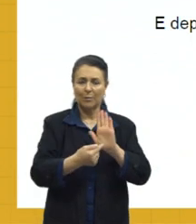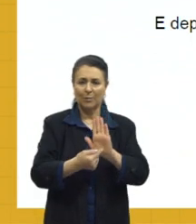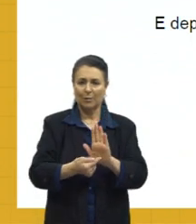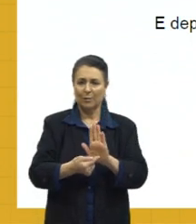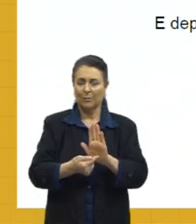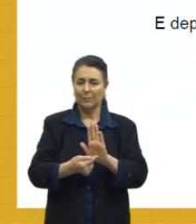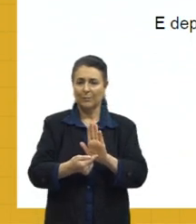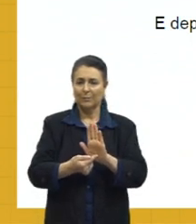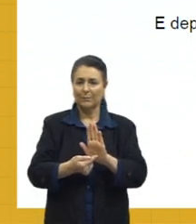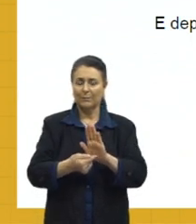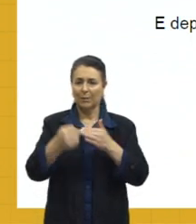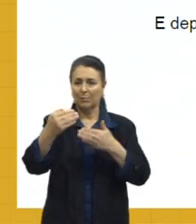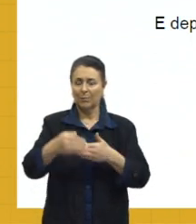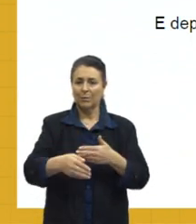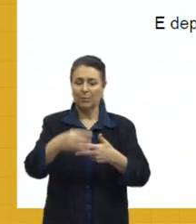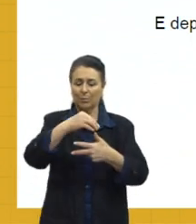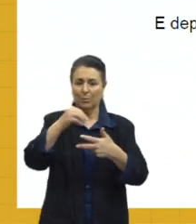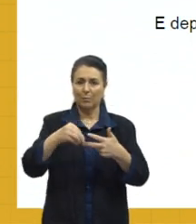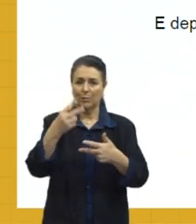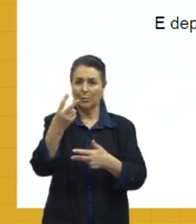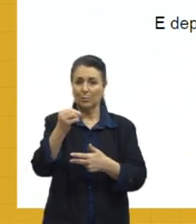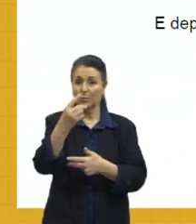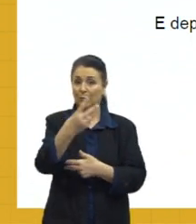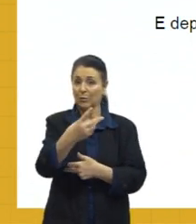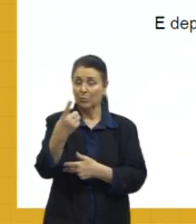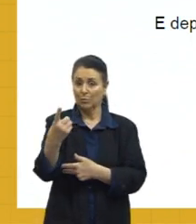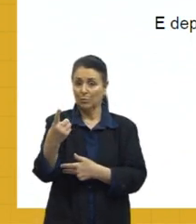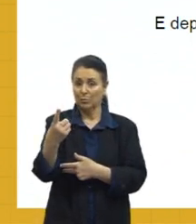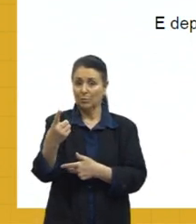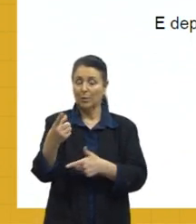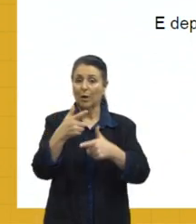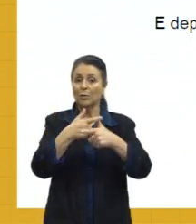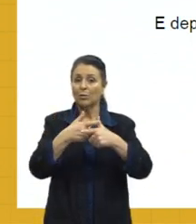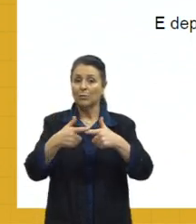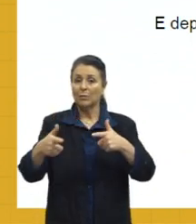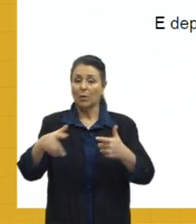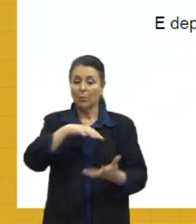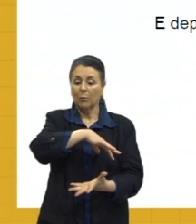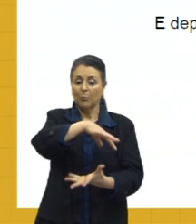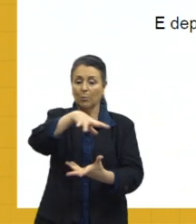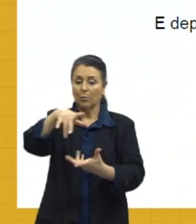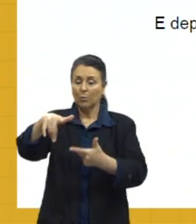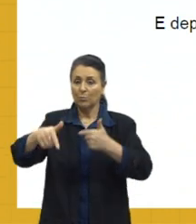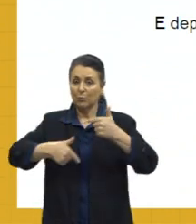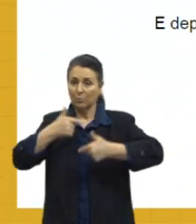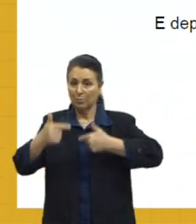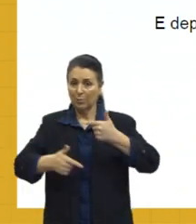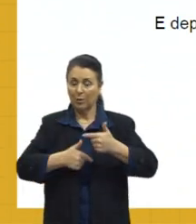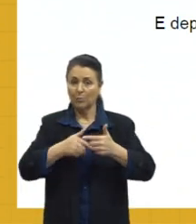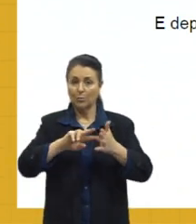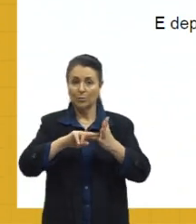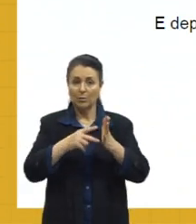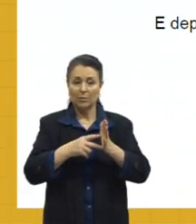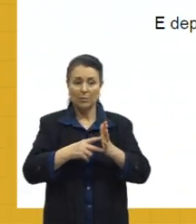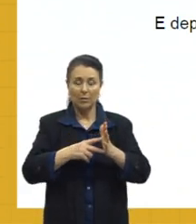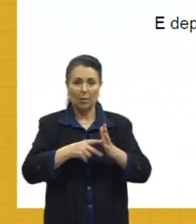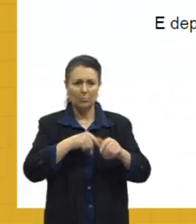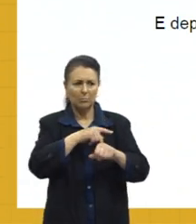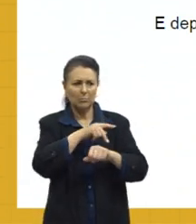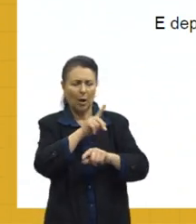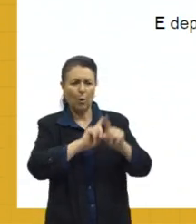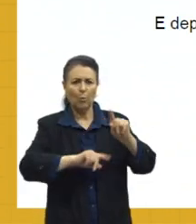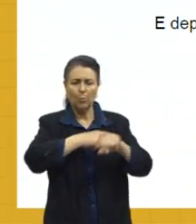nas provas. Enem 2021, divisão internacional do trabalho, significa que alguns países se